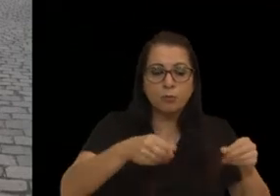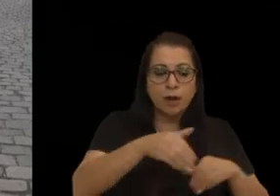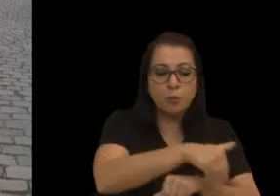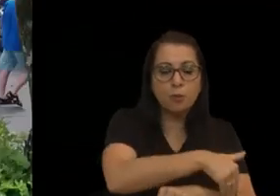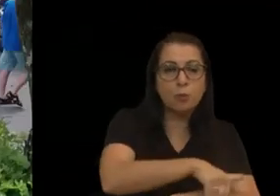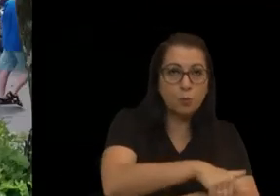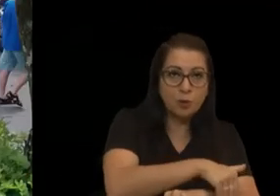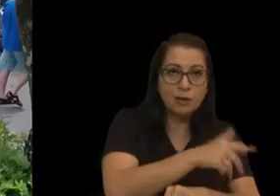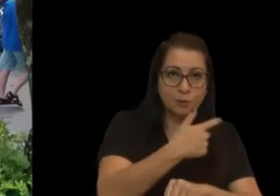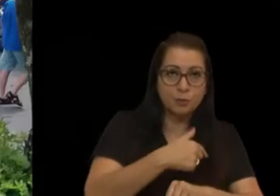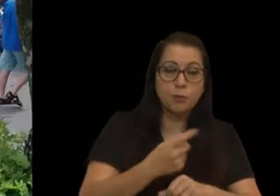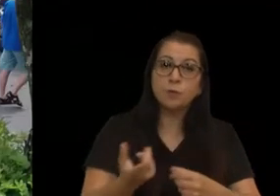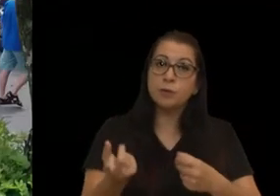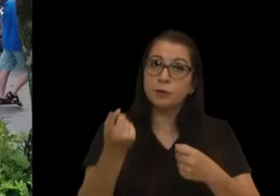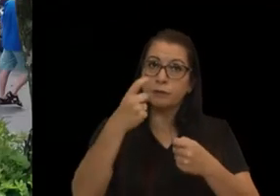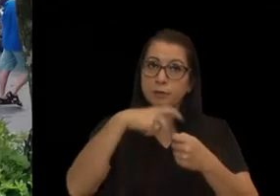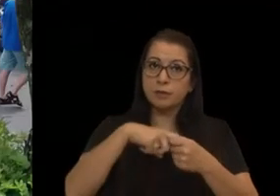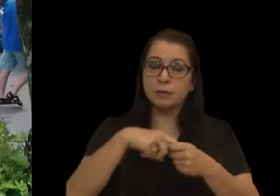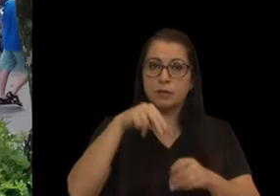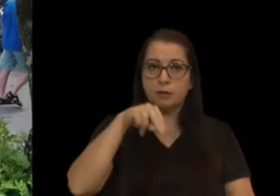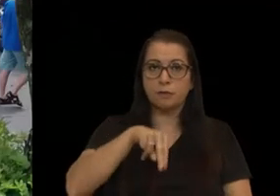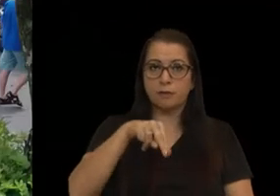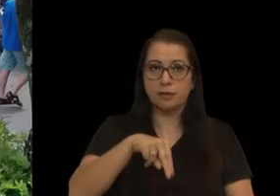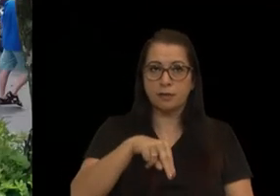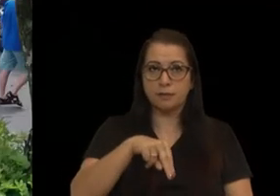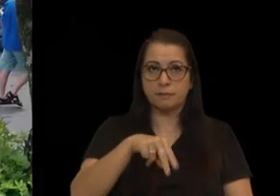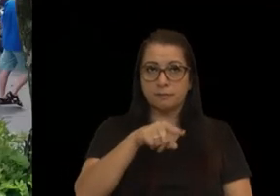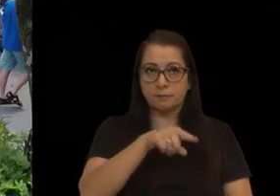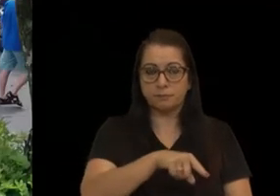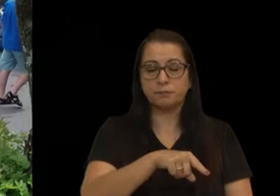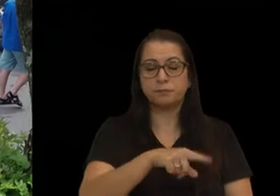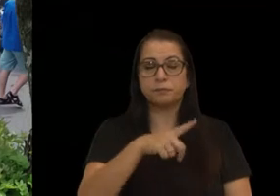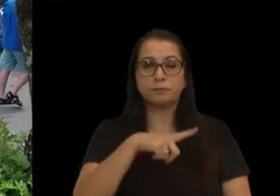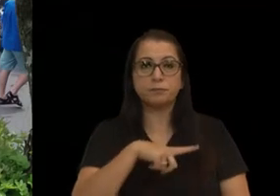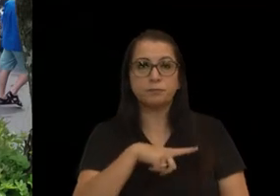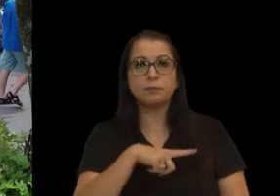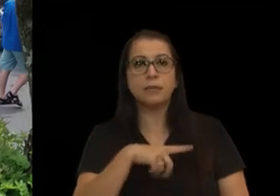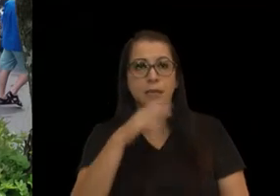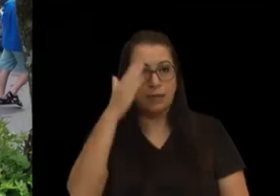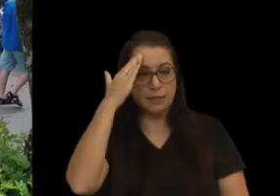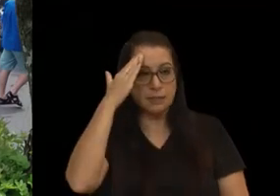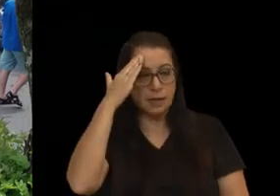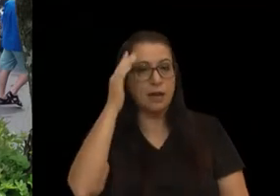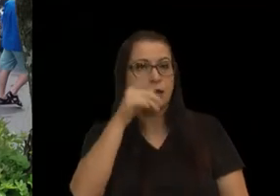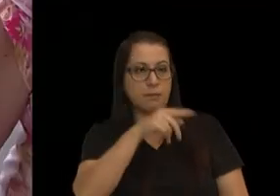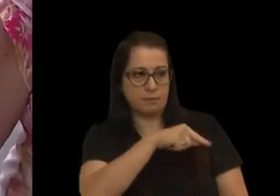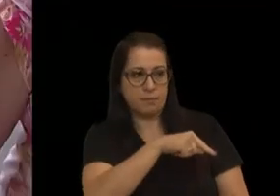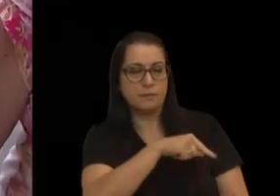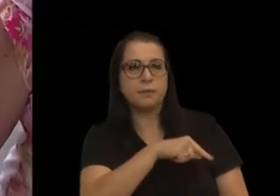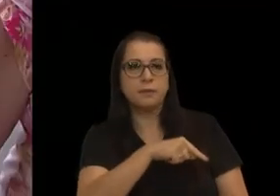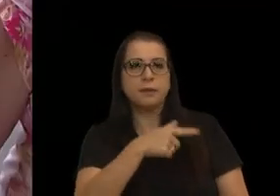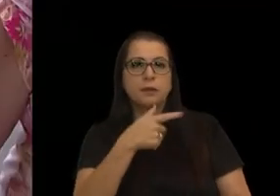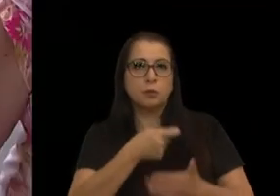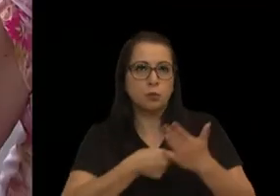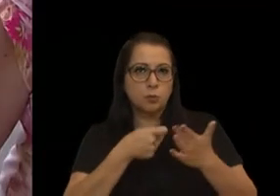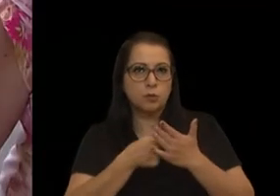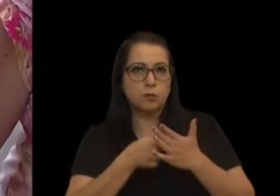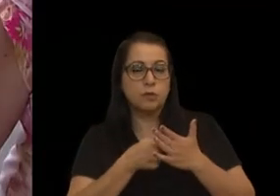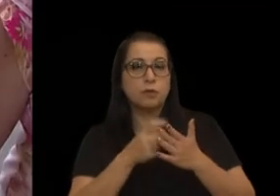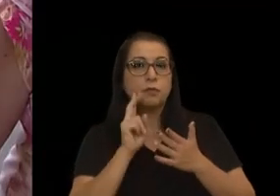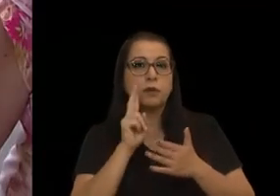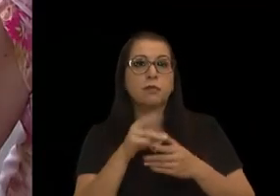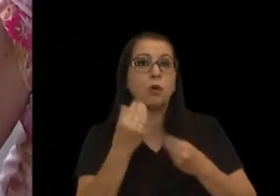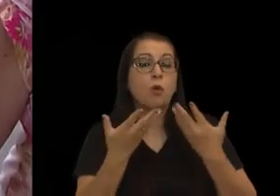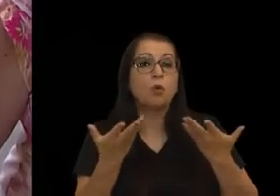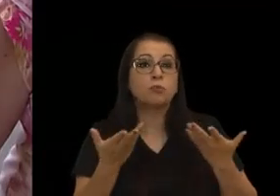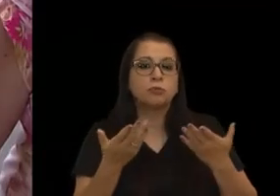E quando eu voltei em novembro, a Prof. Mabel, se ela ainda está aqui, ela sabe da nossa luta. Quando eu voltei, eu fui ver onde